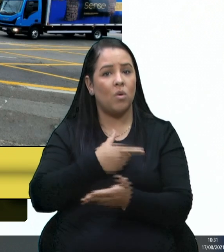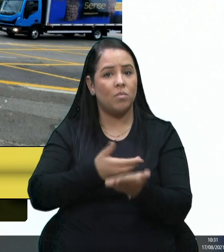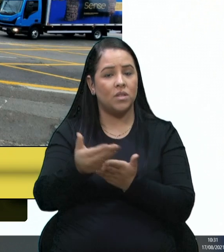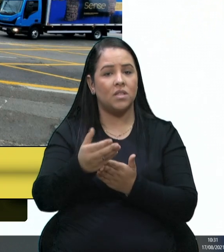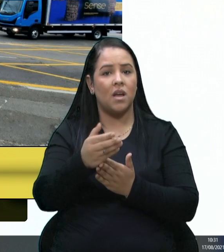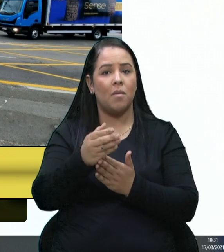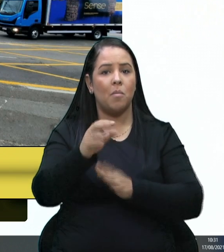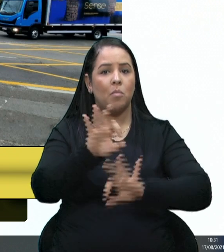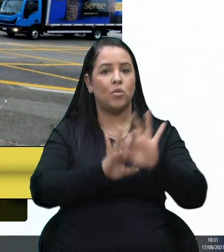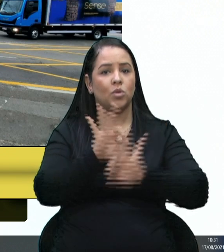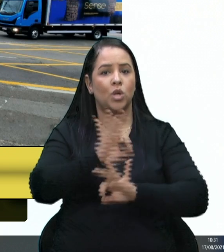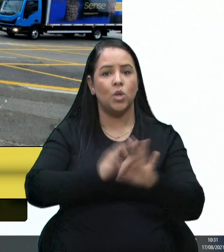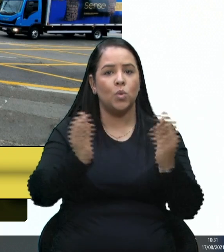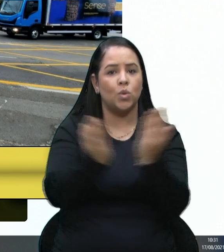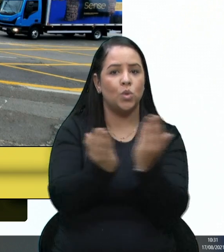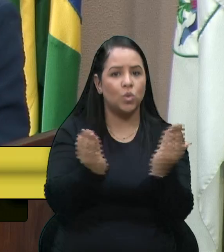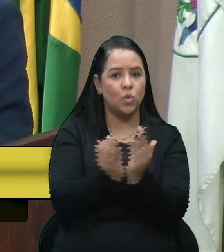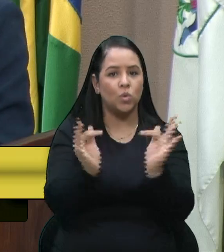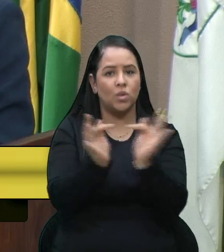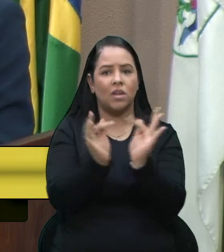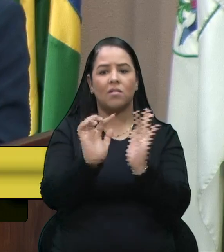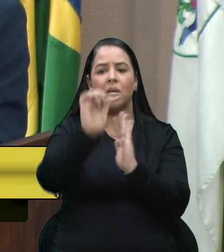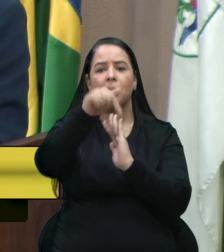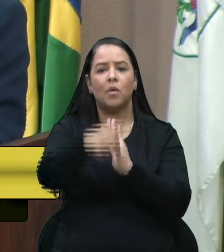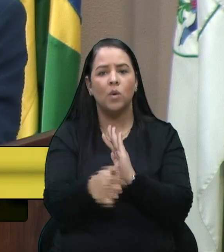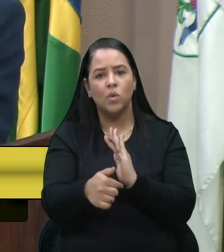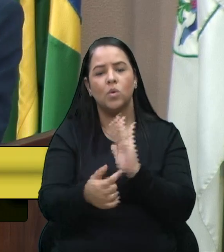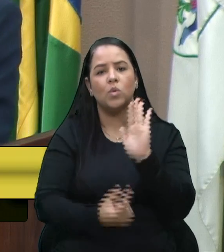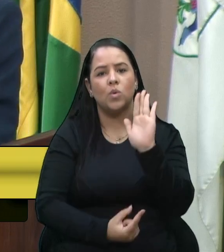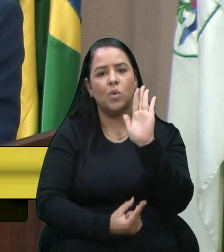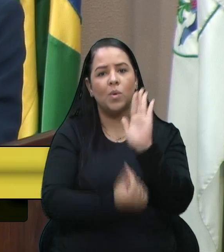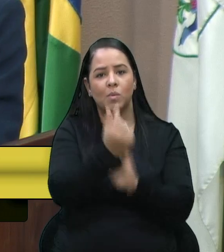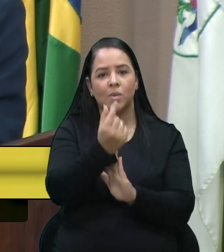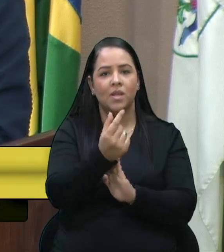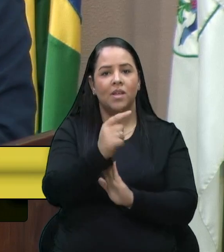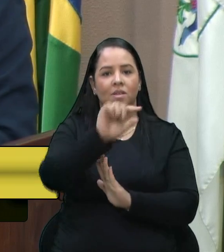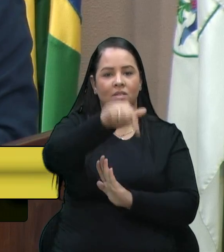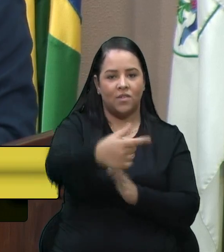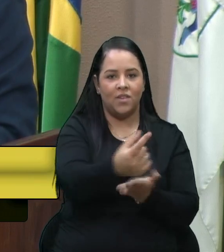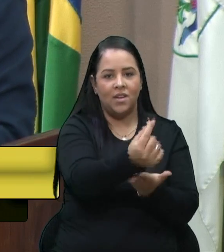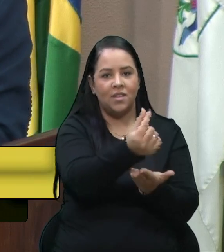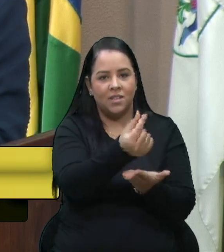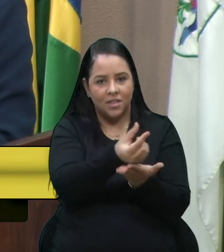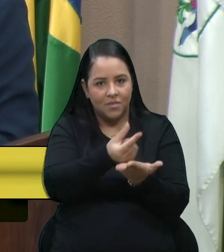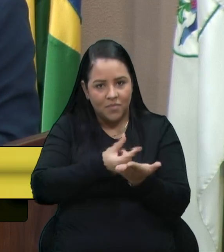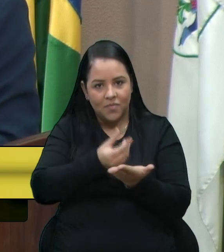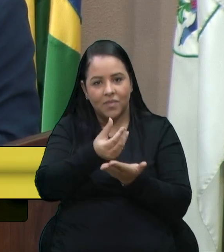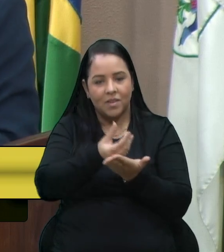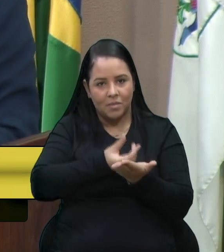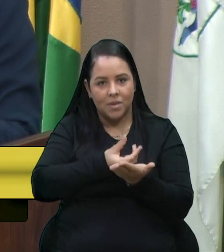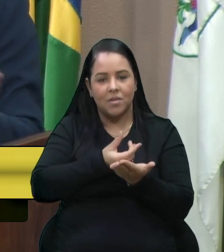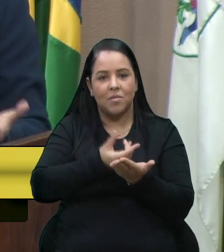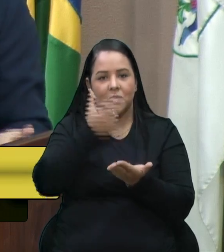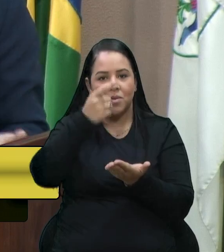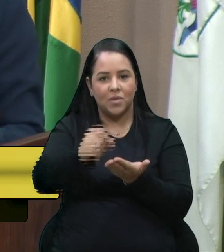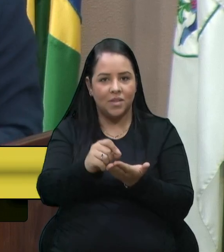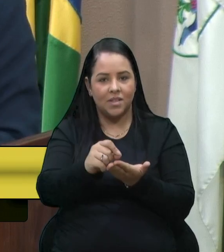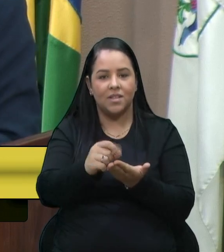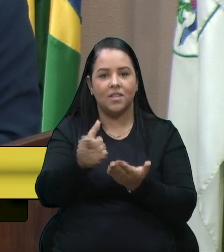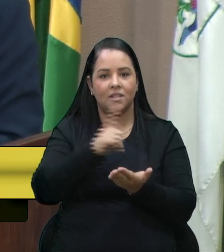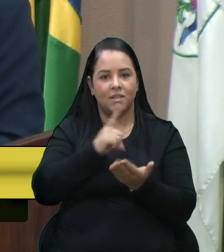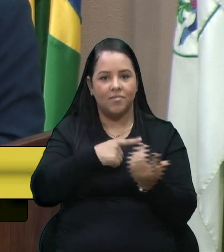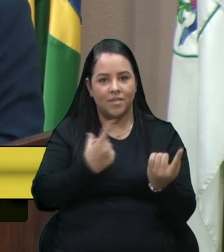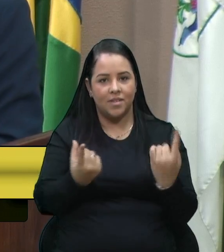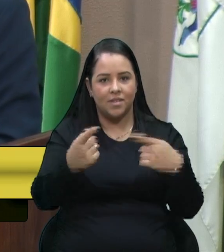técnico, após o orçamento, após buscar recursos, para poder se informar uma parceria entre